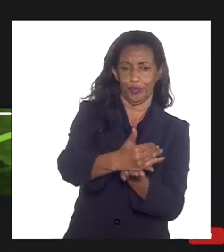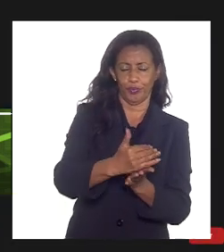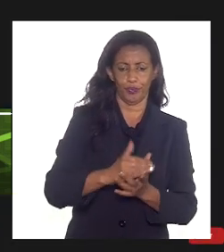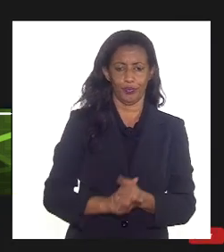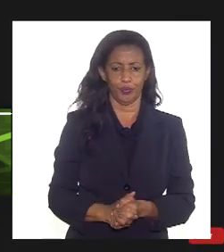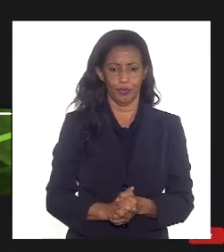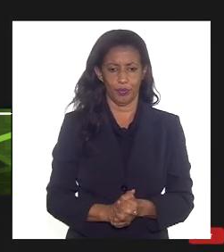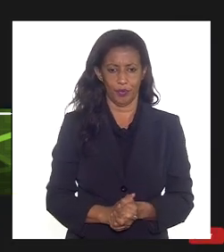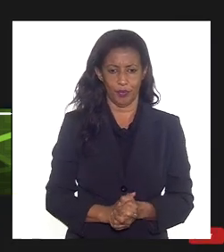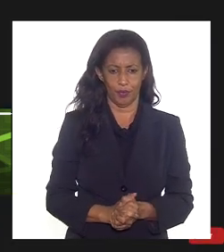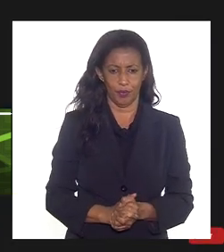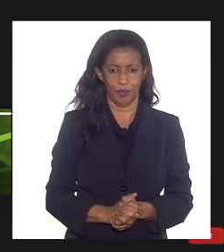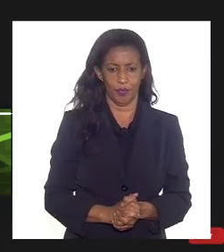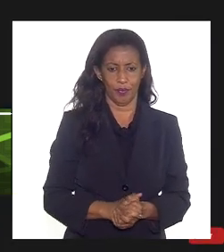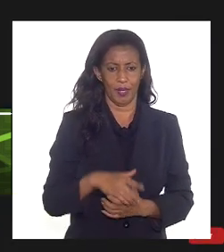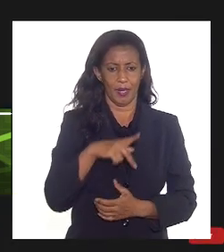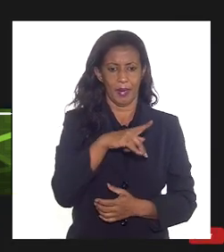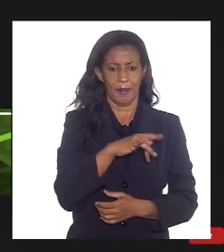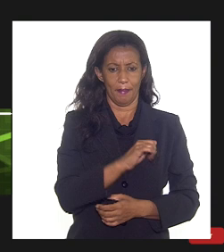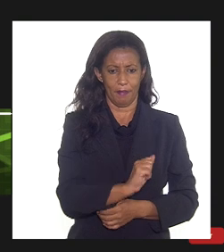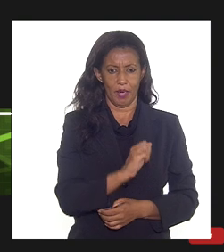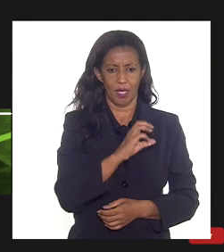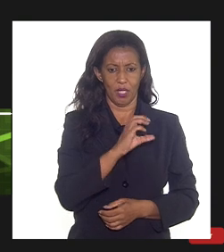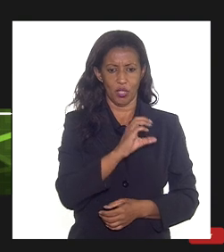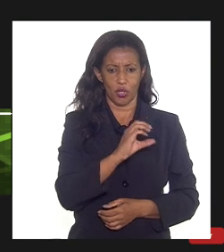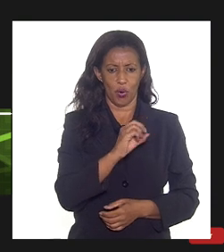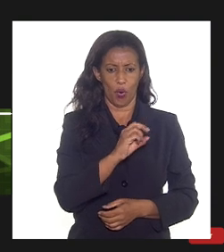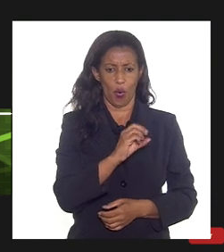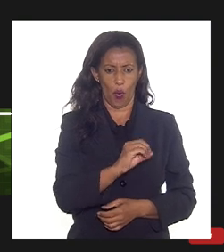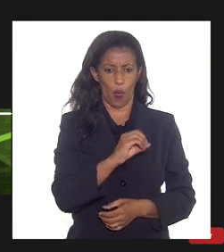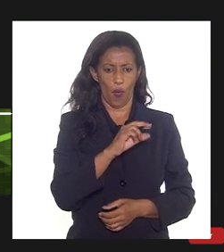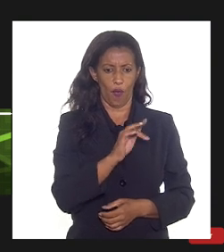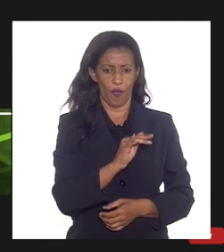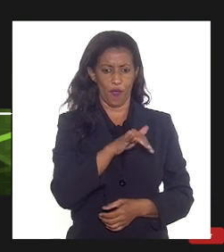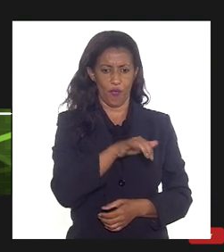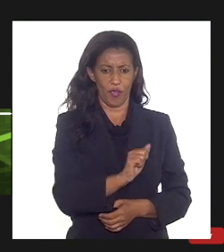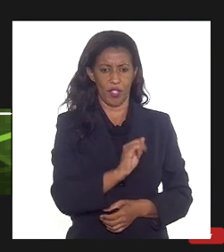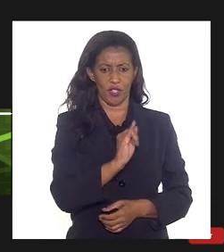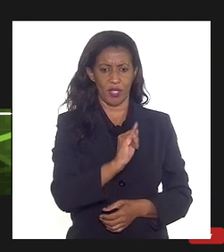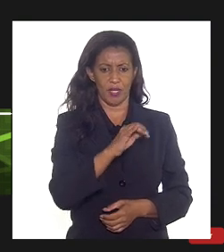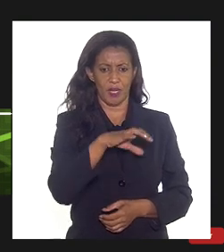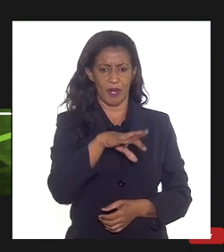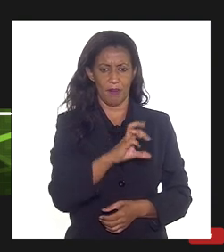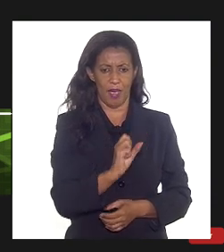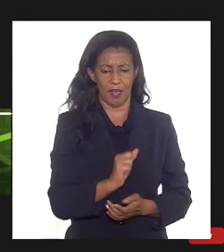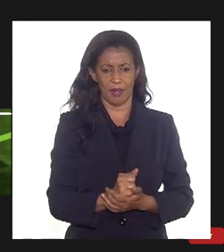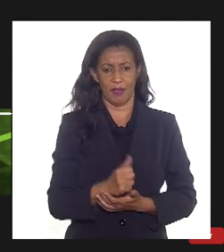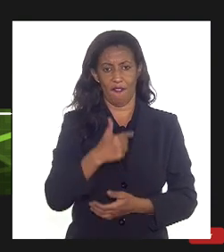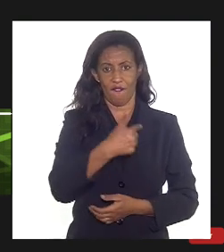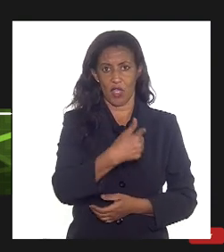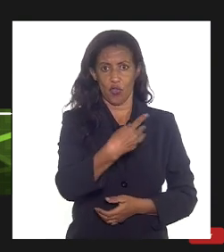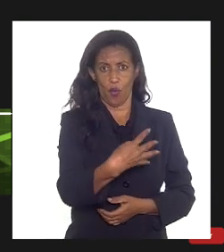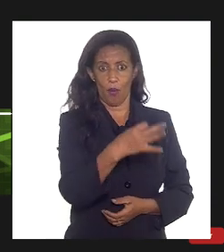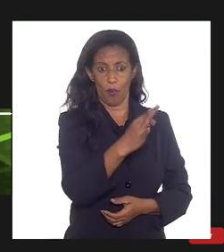PIS e COFINS e ICMS essa figura aqui é de 2019 um estudo que a EPE publicou no mês de abril de 2019